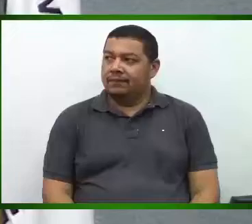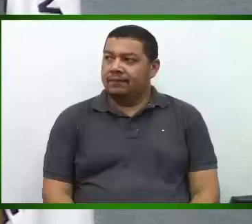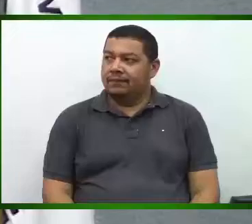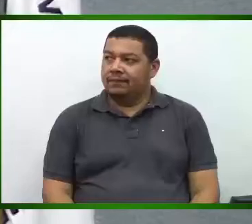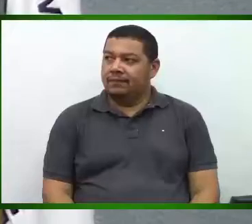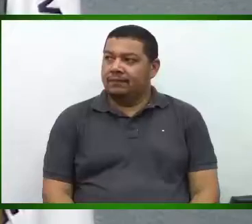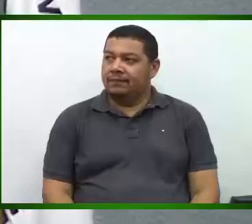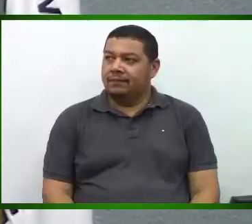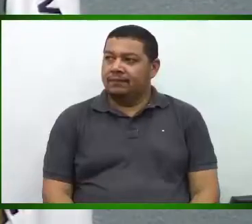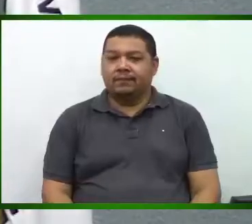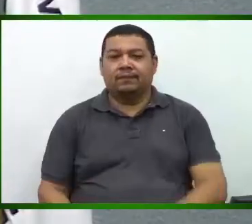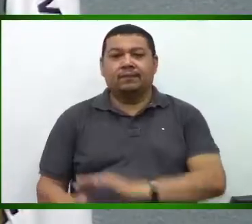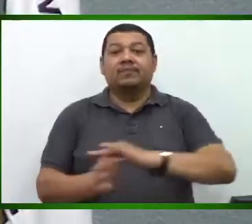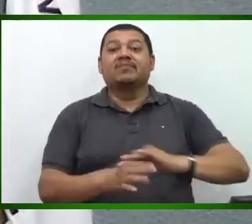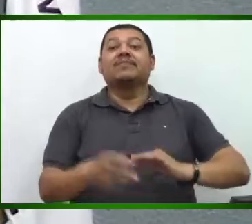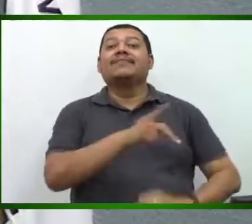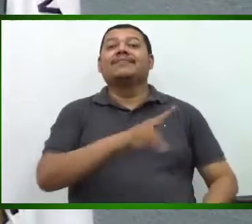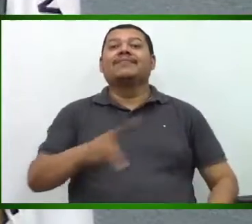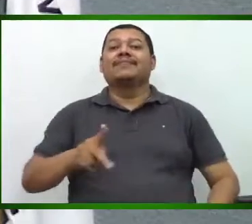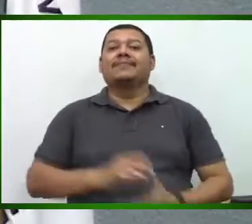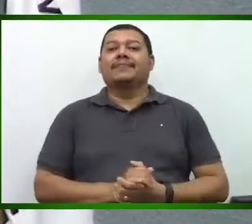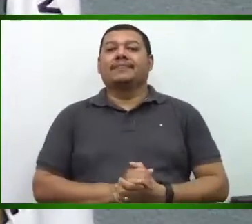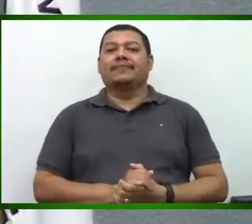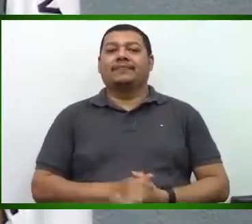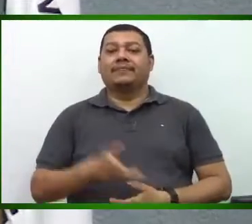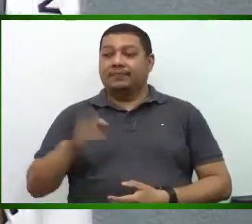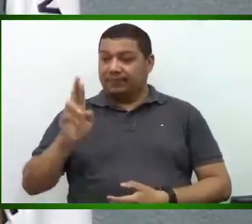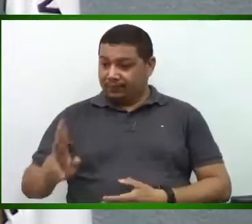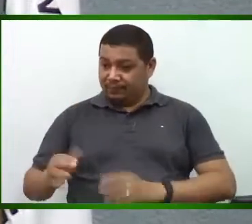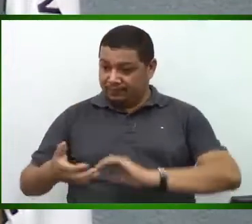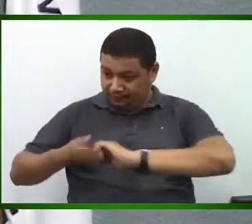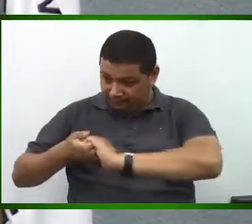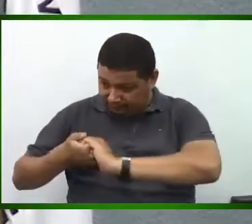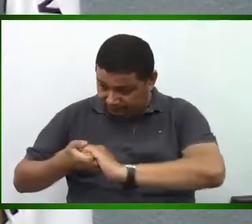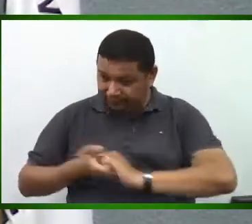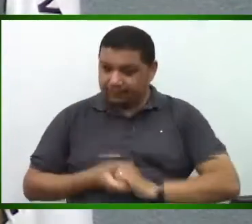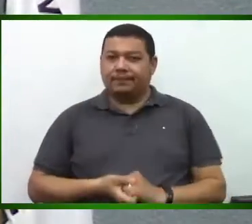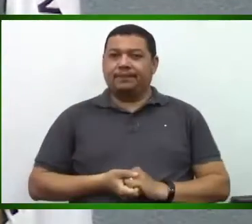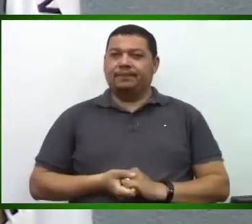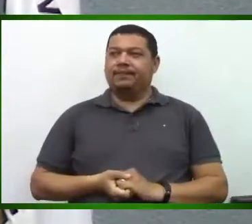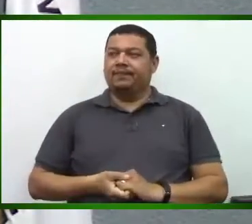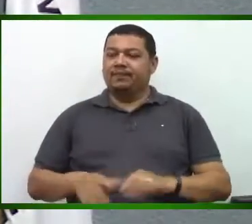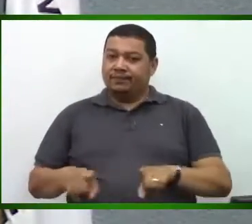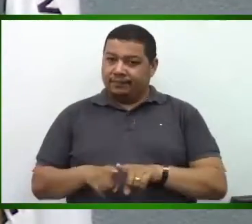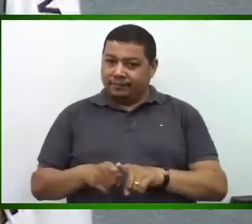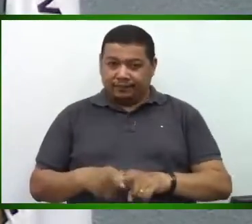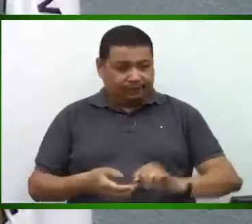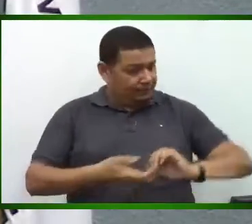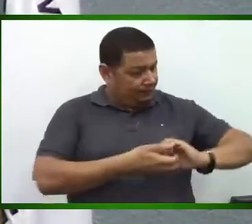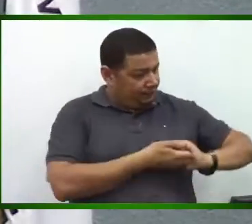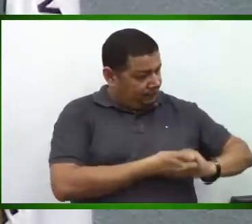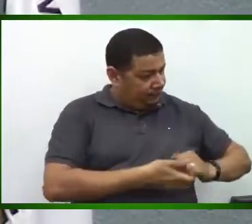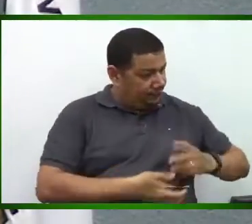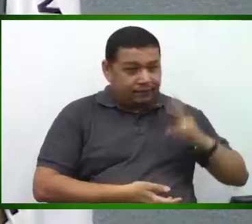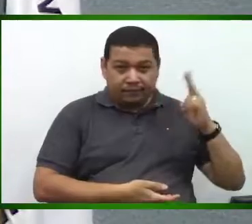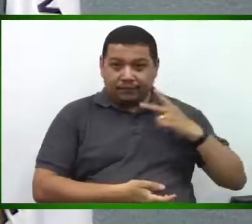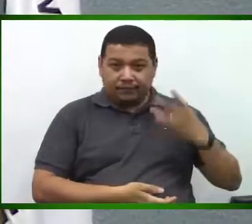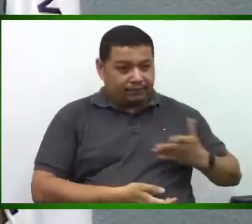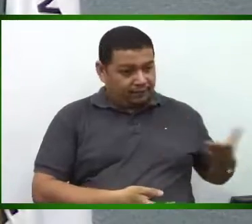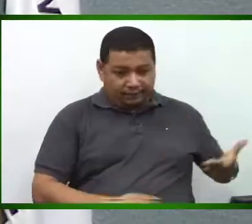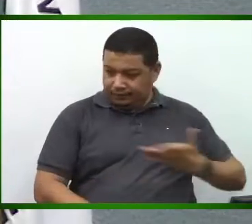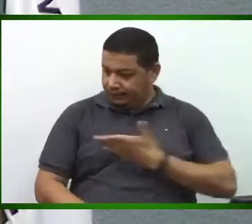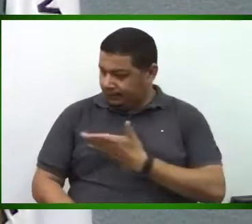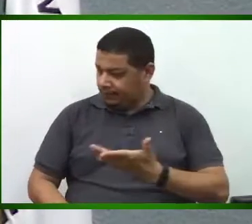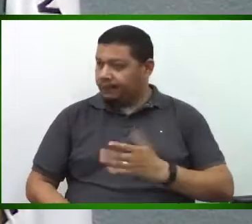Senhor Presidente, cumprimento Vossa Excelência, em seu nome cumprimento todos